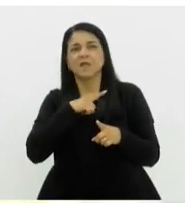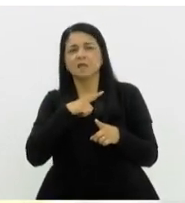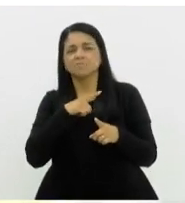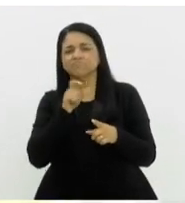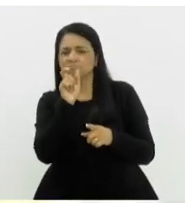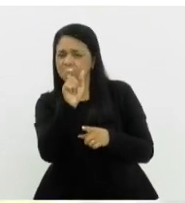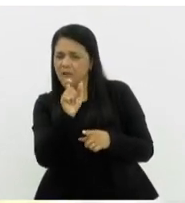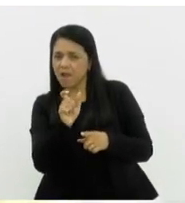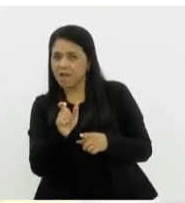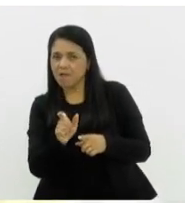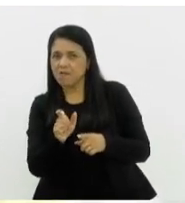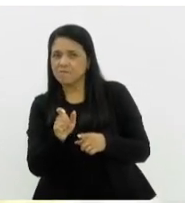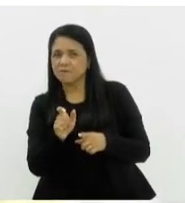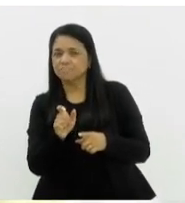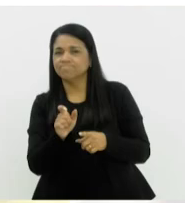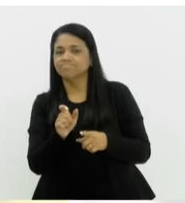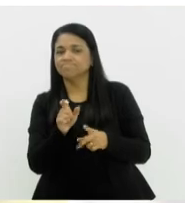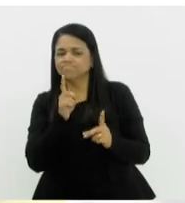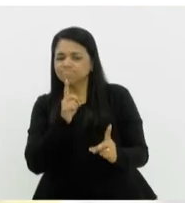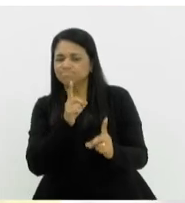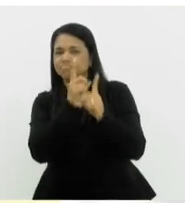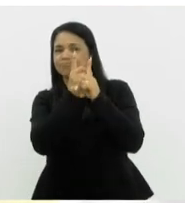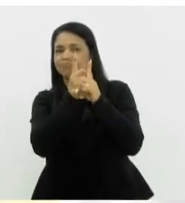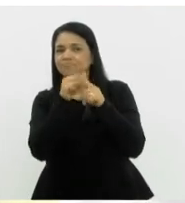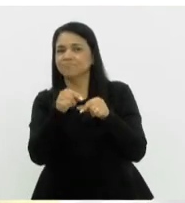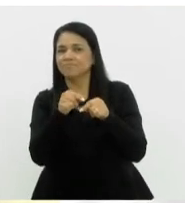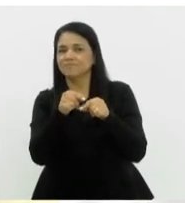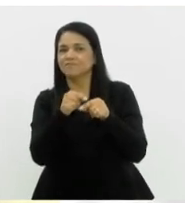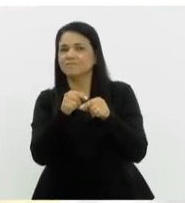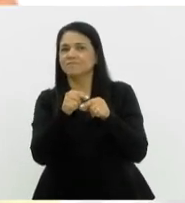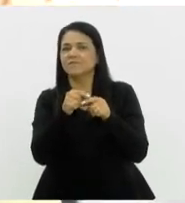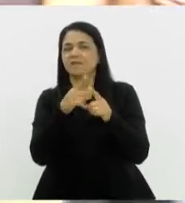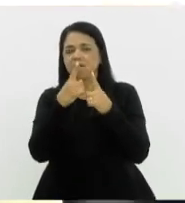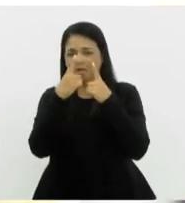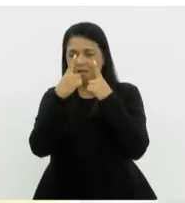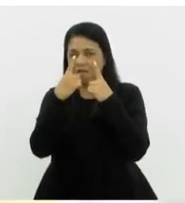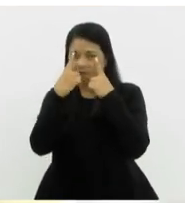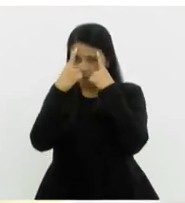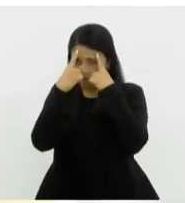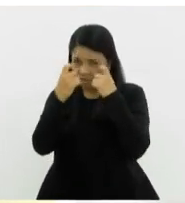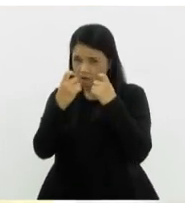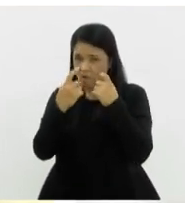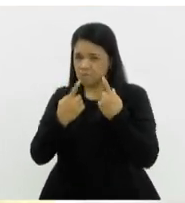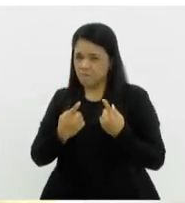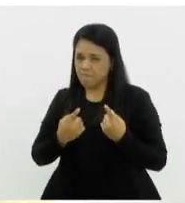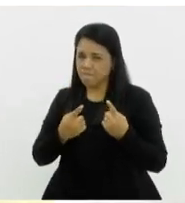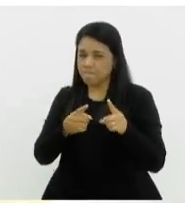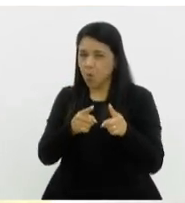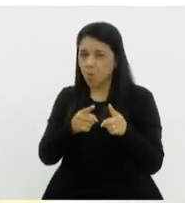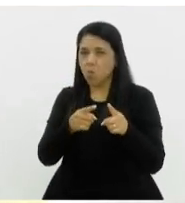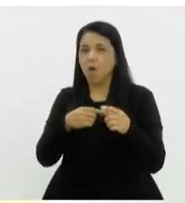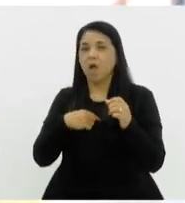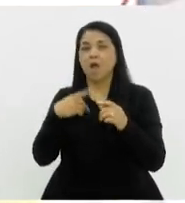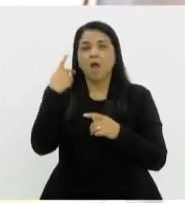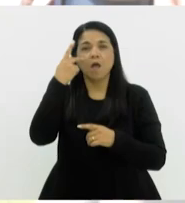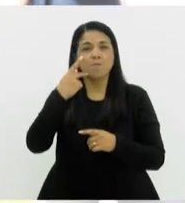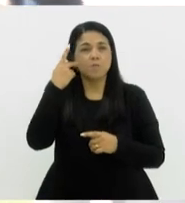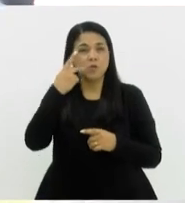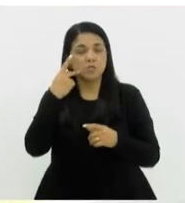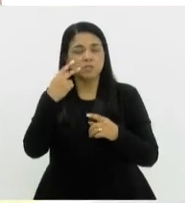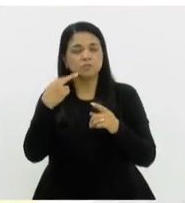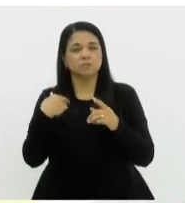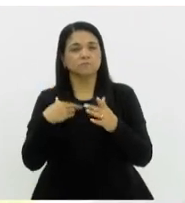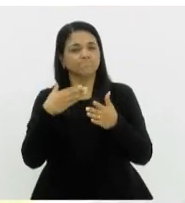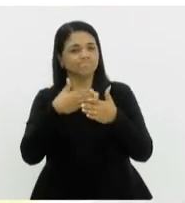a identificar potenciais agressores, onde a gente cria políticas de restrição